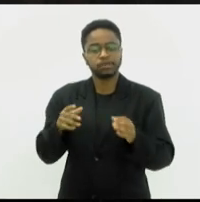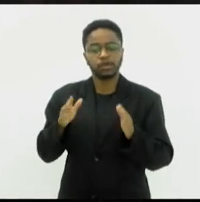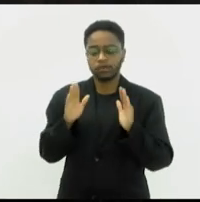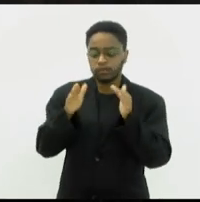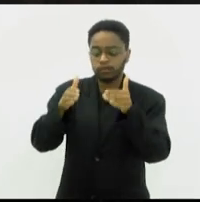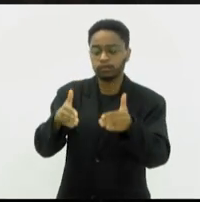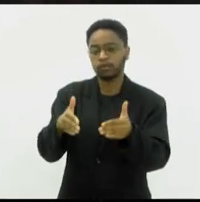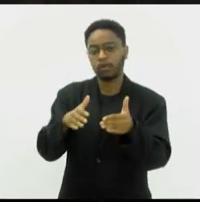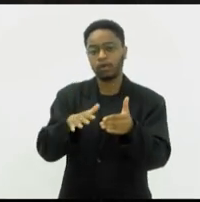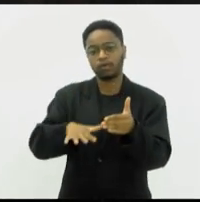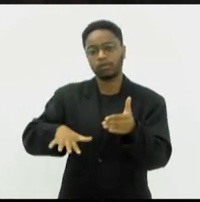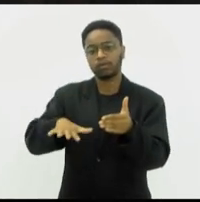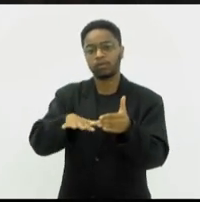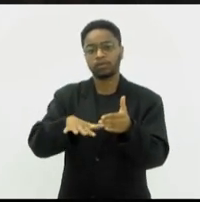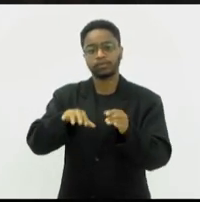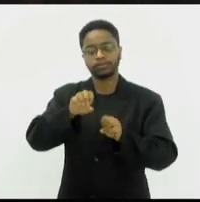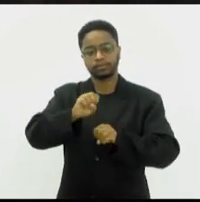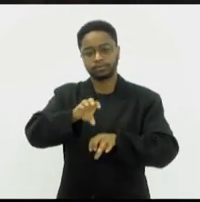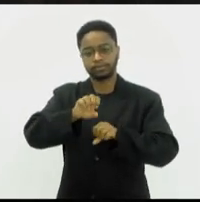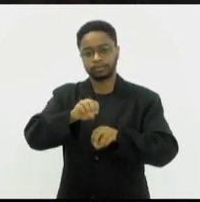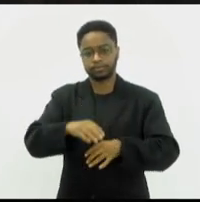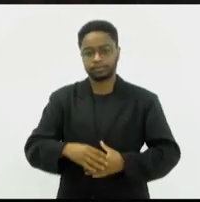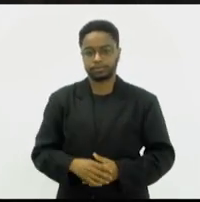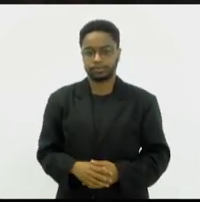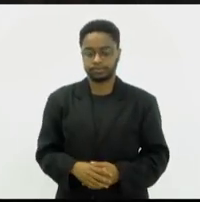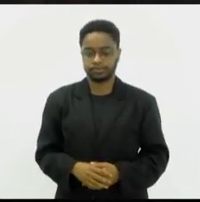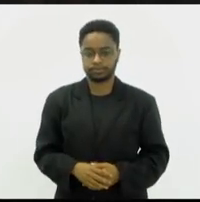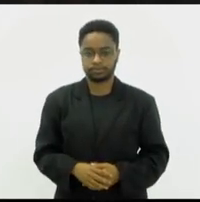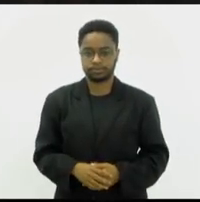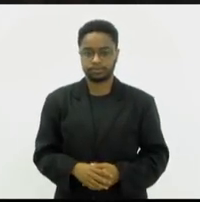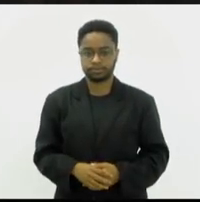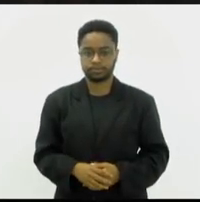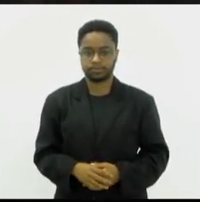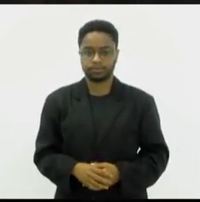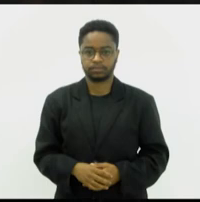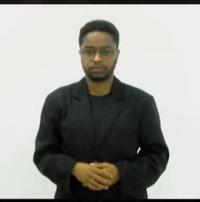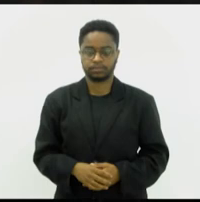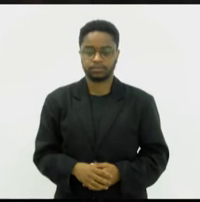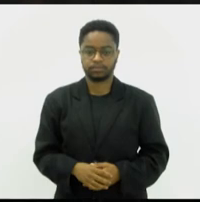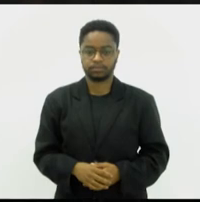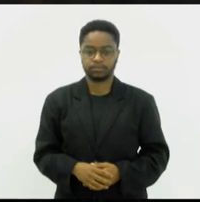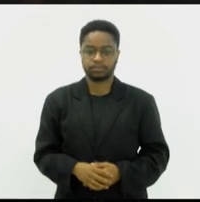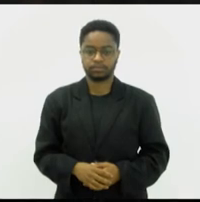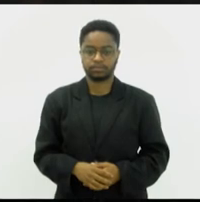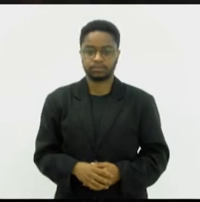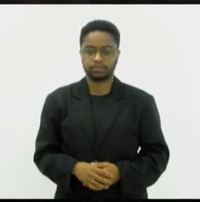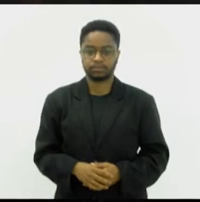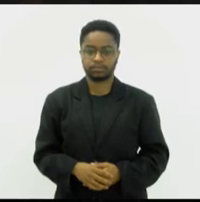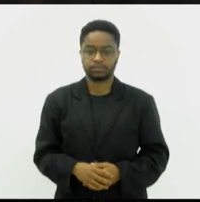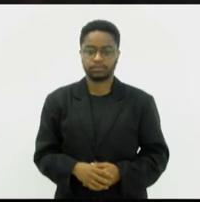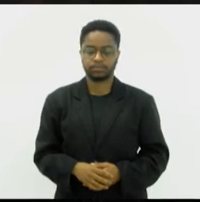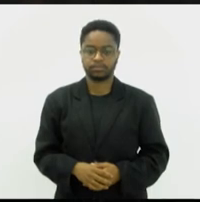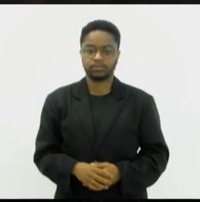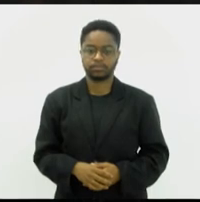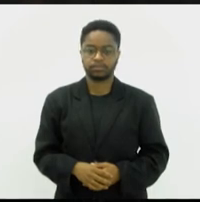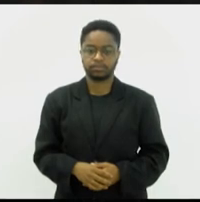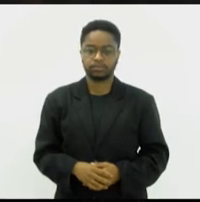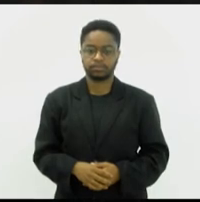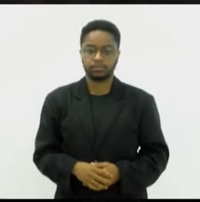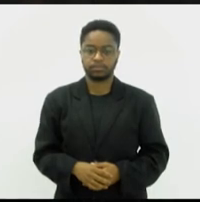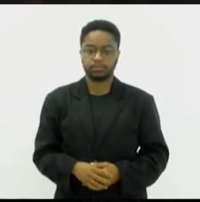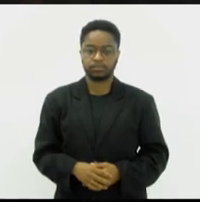para a educação. Então, a parceria da prefeitura com o governo federal me